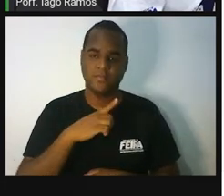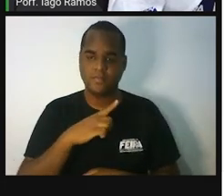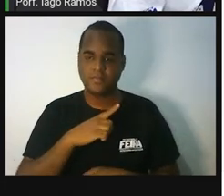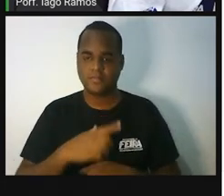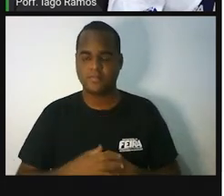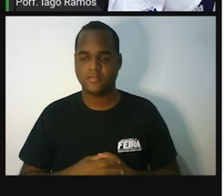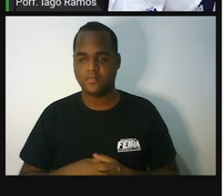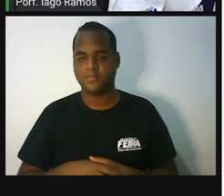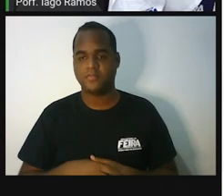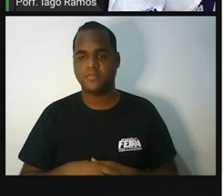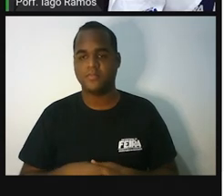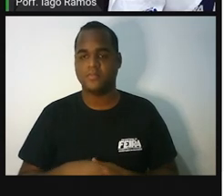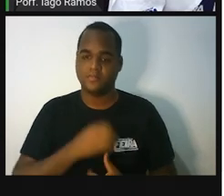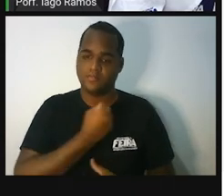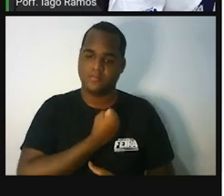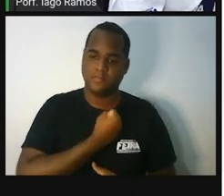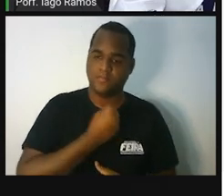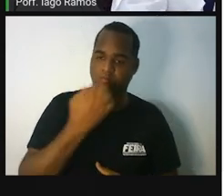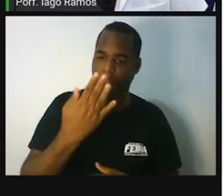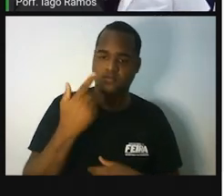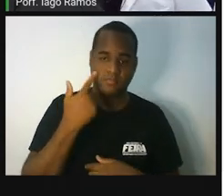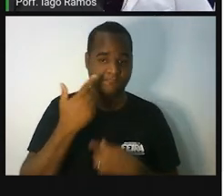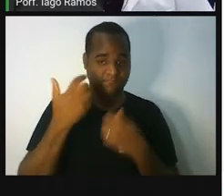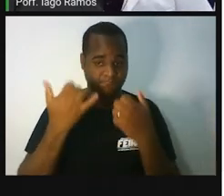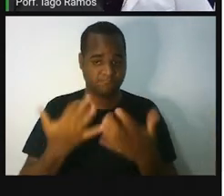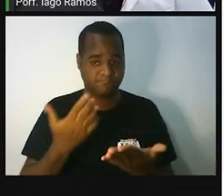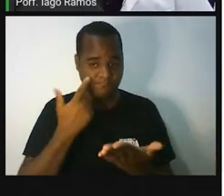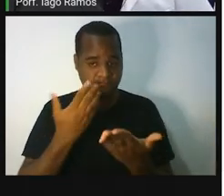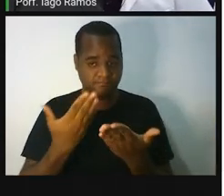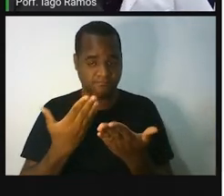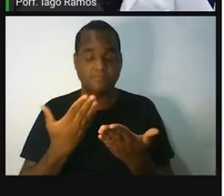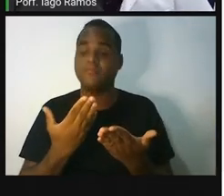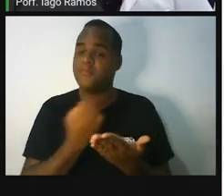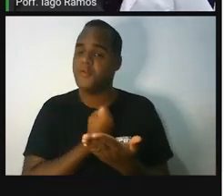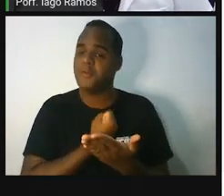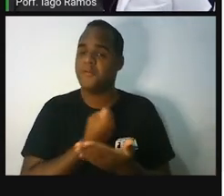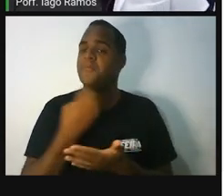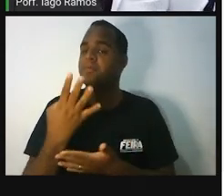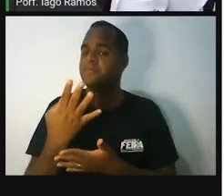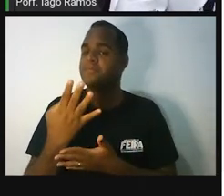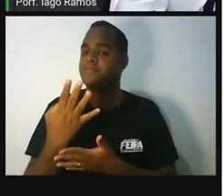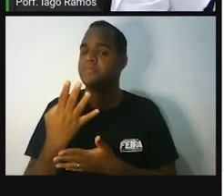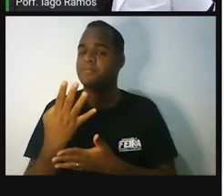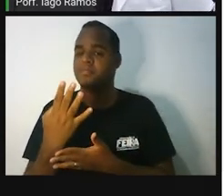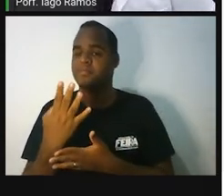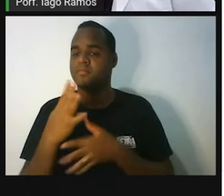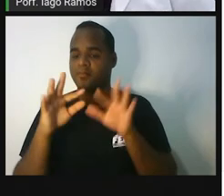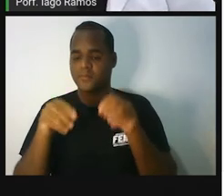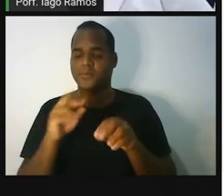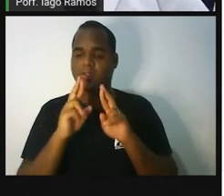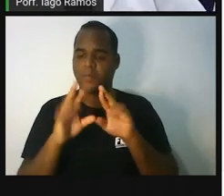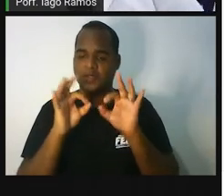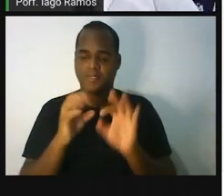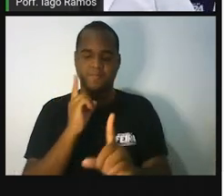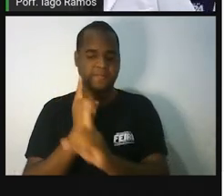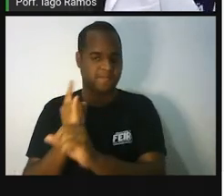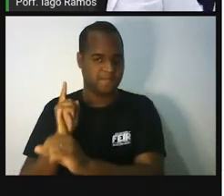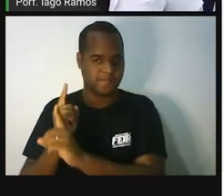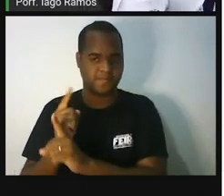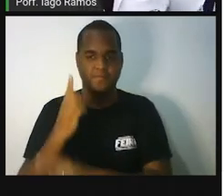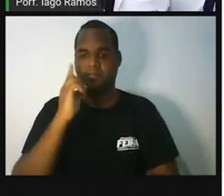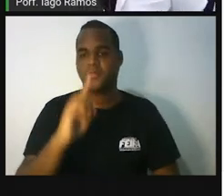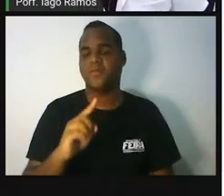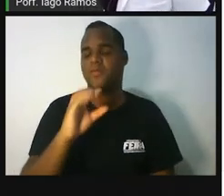Tem um passo número 4. Olha só. Passo número 4. A último resultado encontrado,